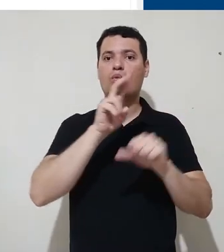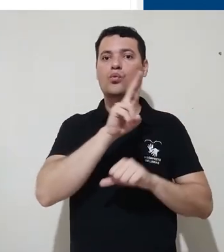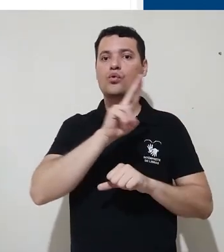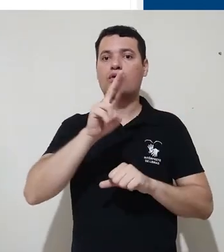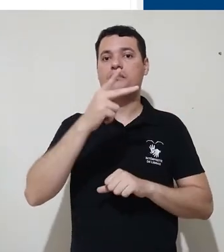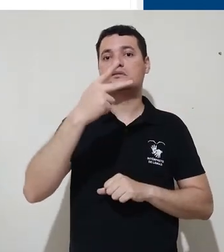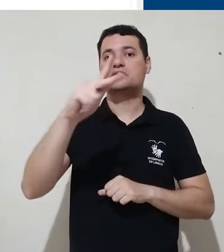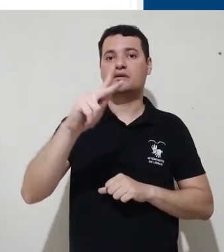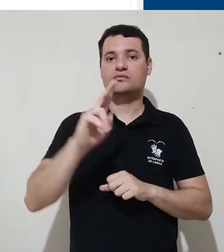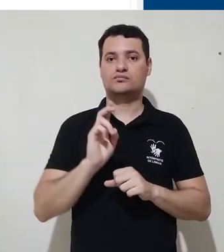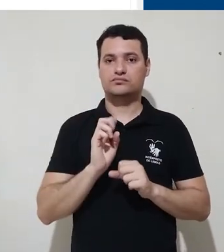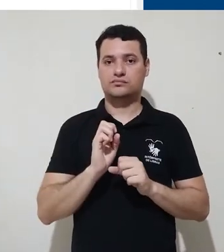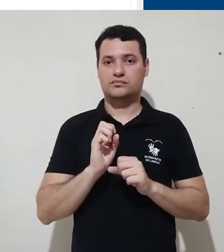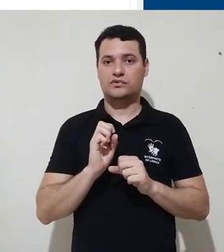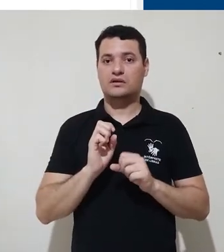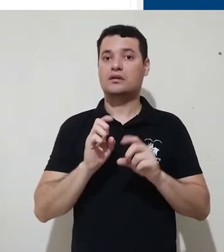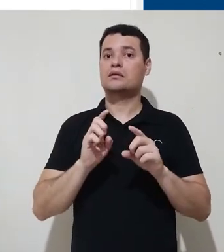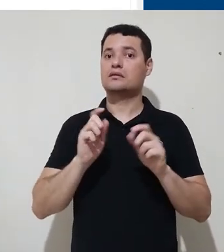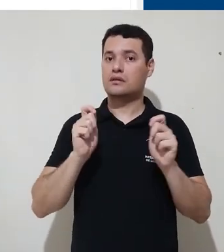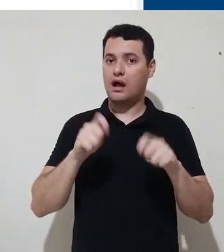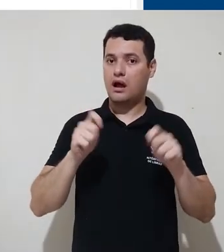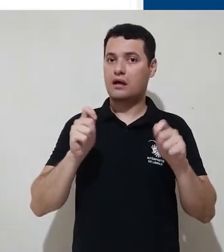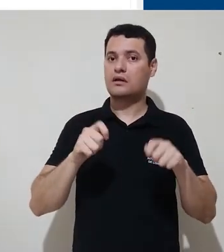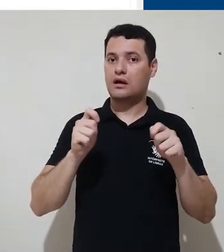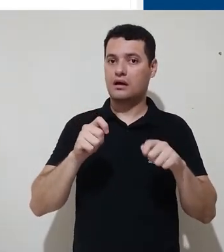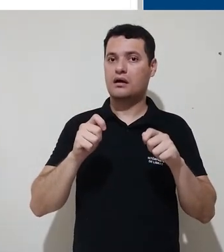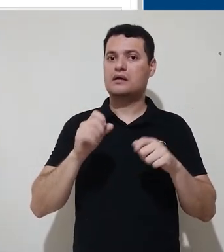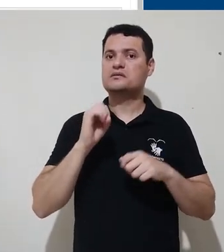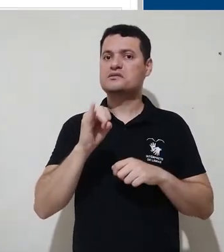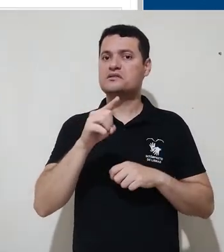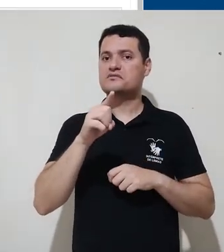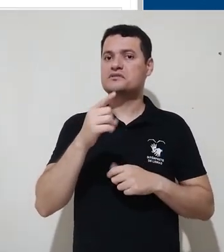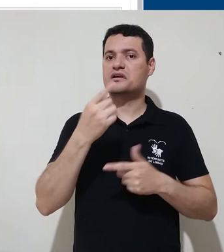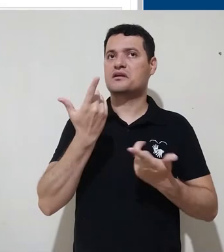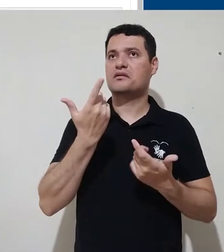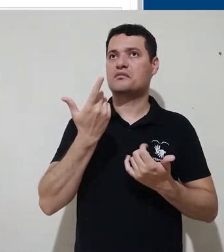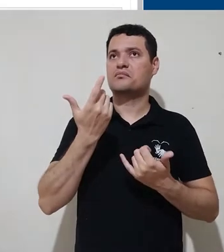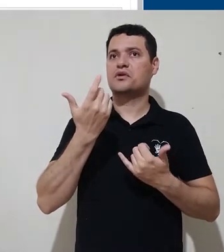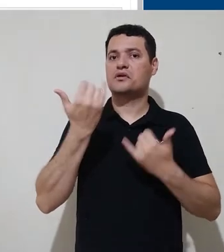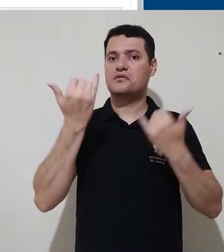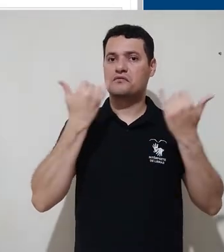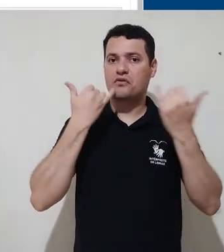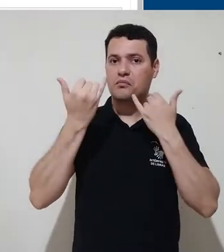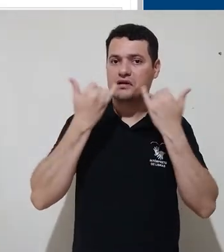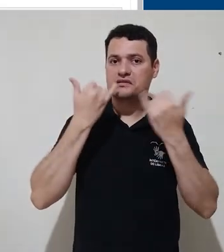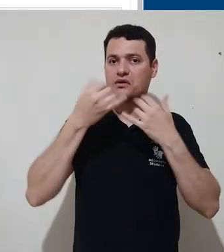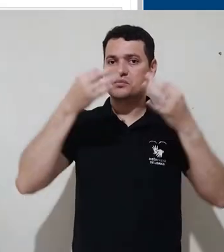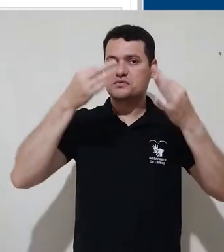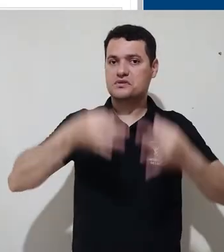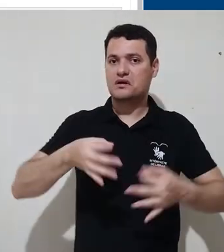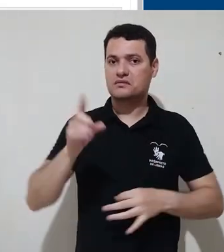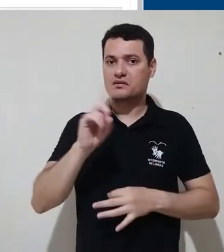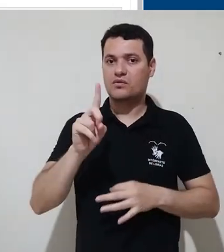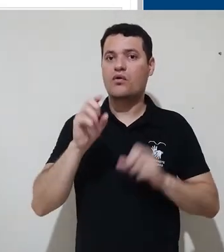alterações como alterar nome, alterar sobrenome, caso tenha alguma informação que não